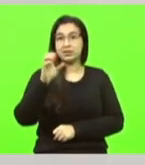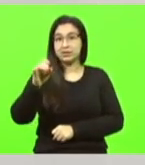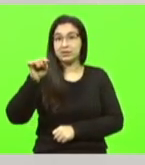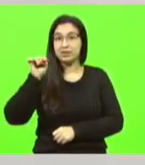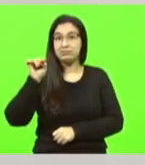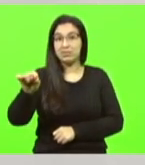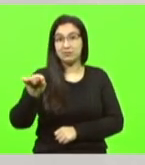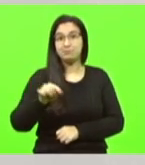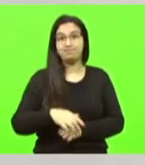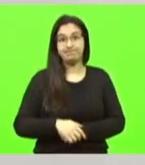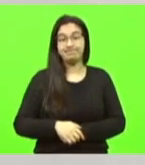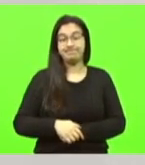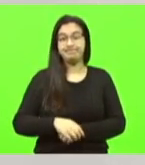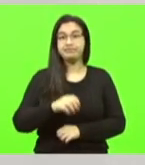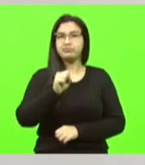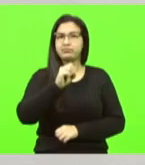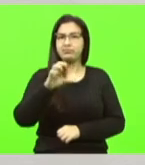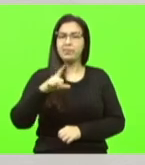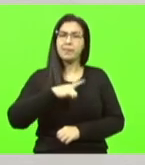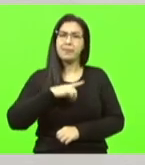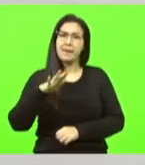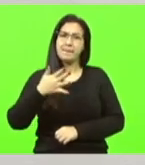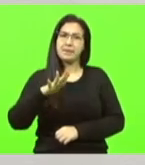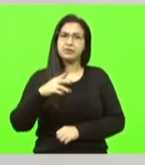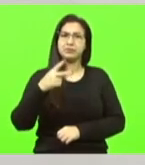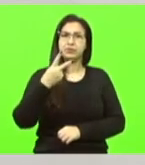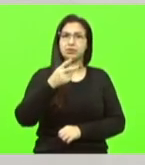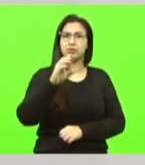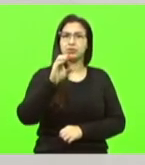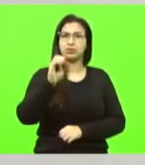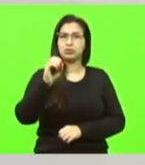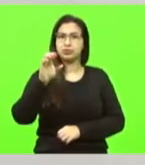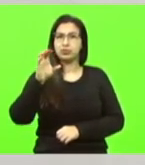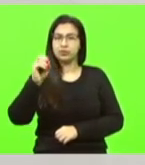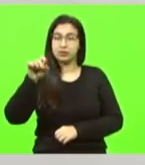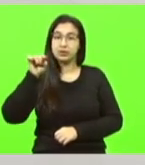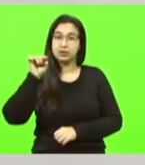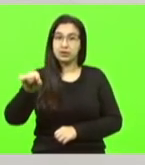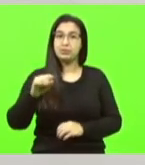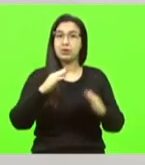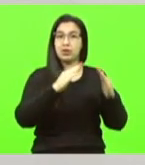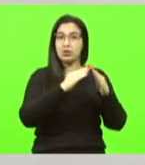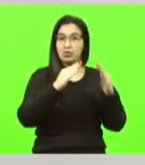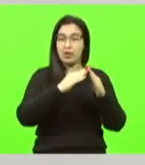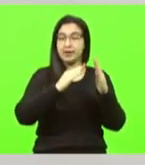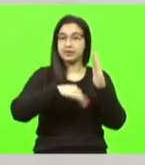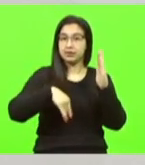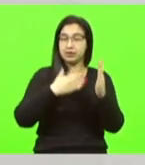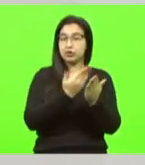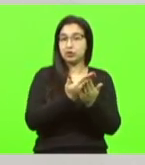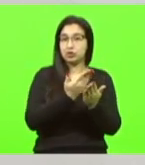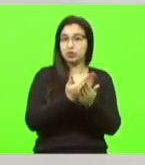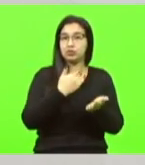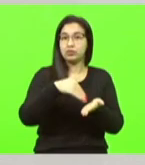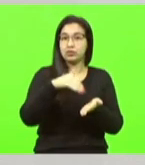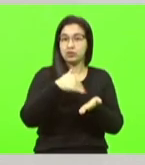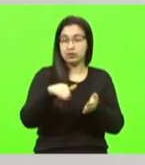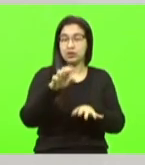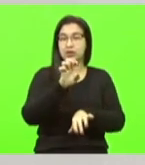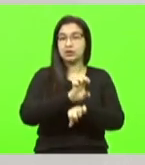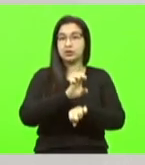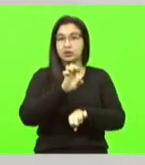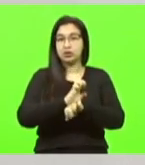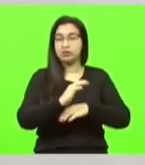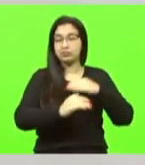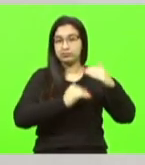Santa Catarina tinha um déficit de pouco mais de 200 mil moradias, segundo um estudo feito pela Secretaria de Estado e